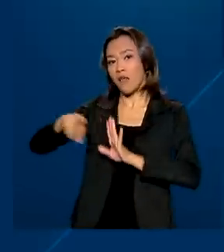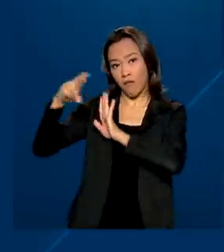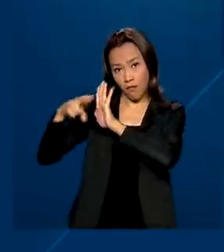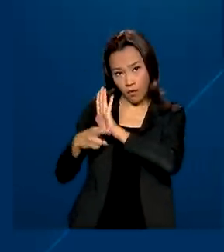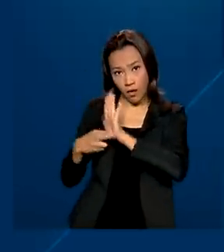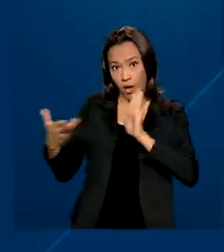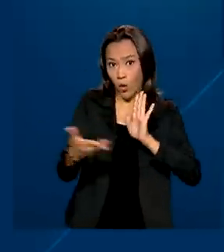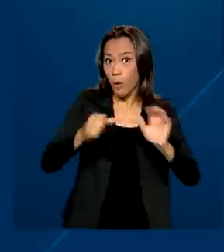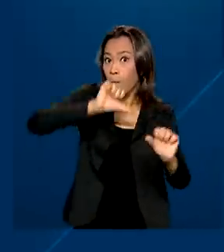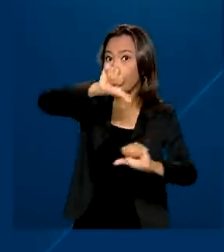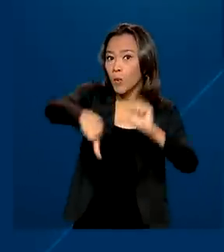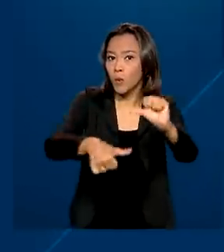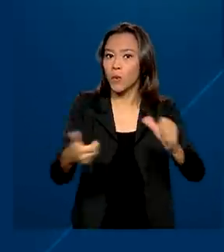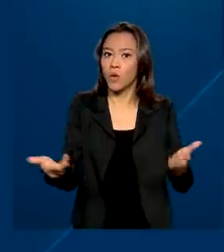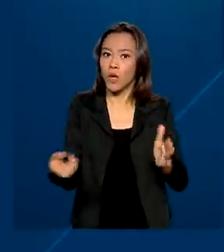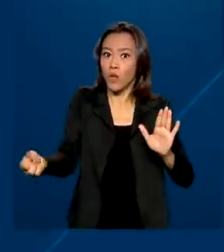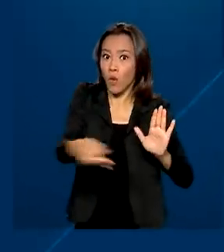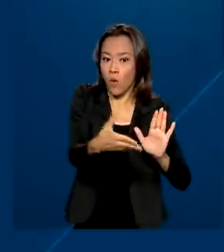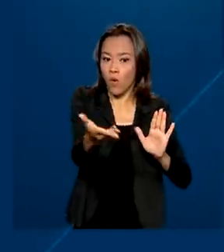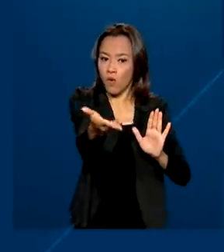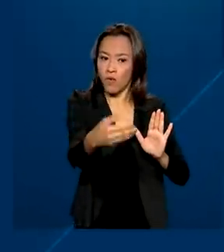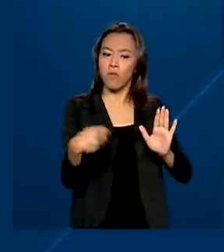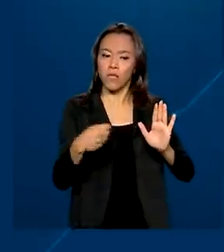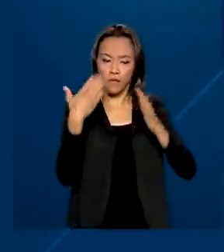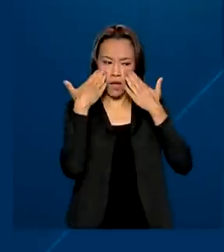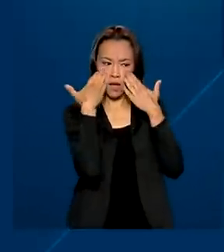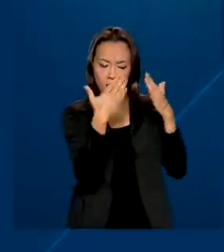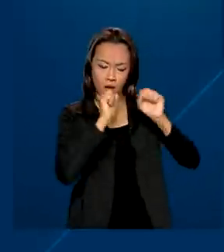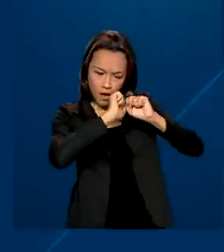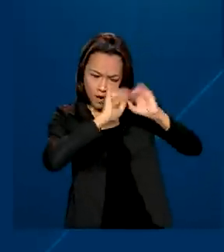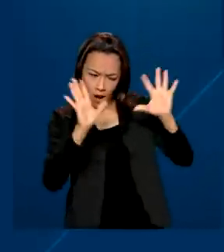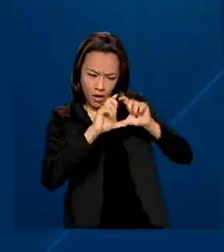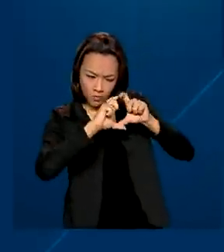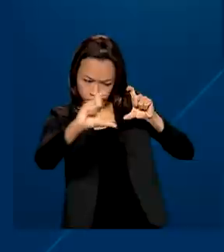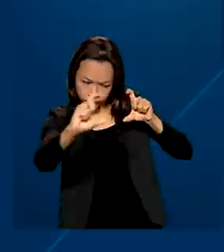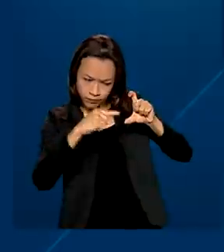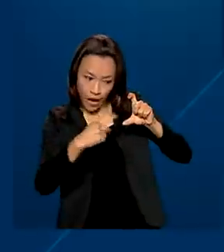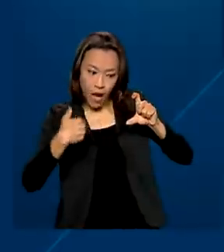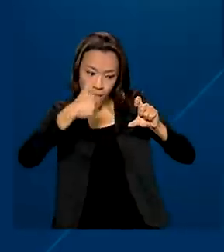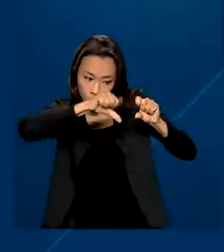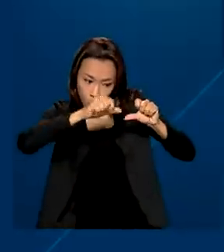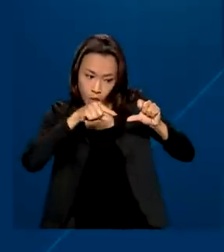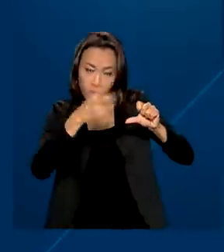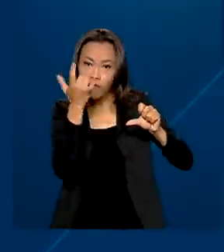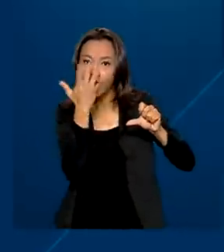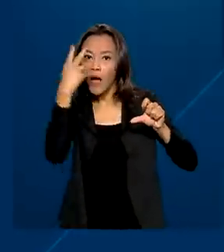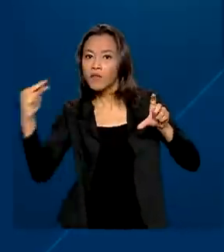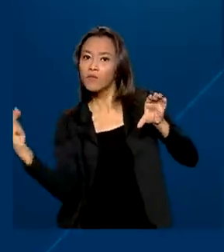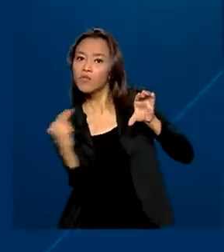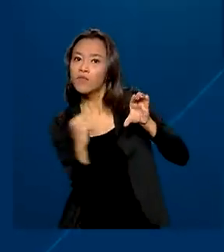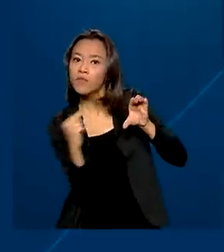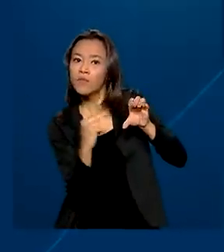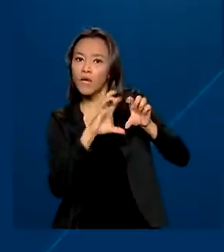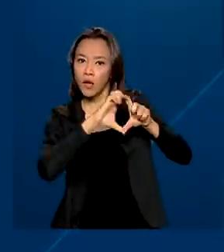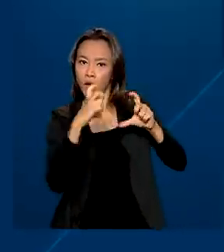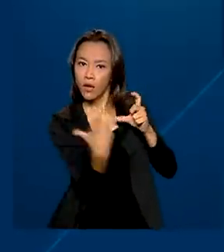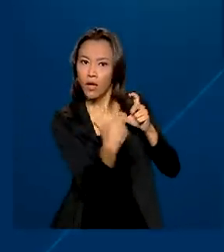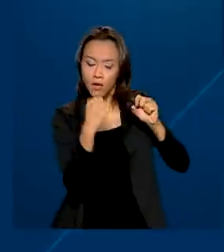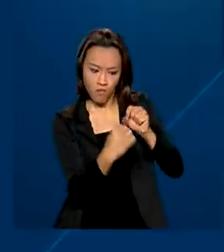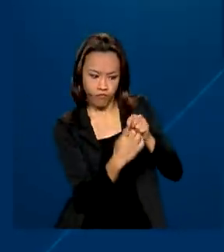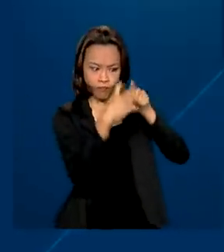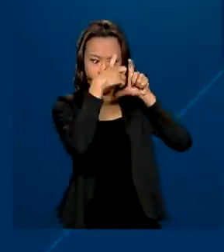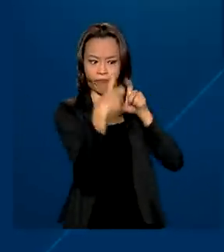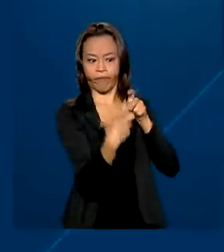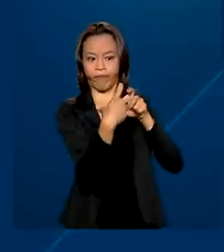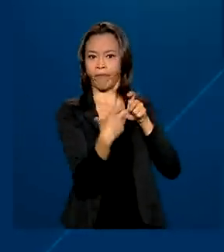alteração deve estar na parte da frente da embalagem, com letras legíveis, em local de fácil visualização, em caixa alta,